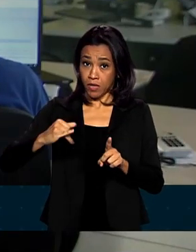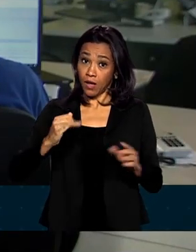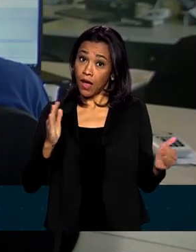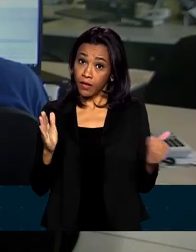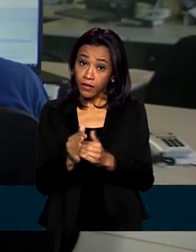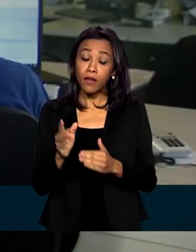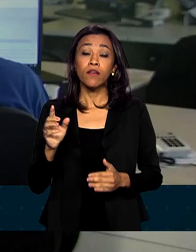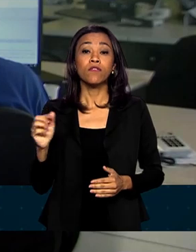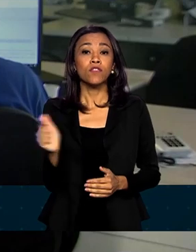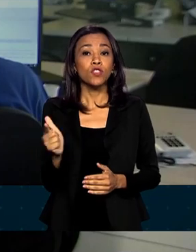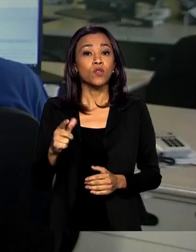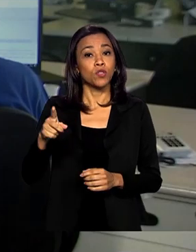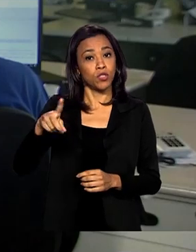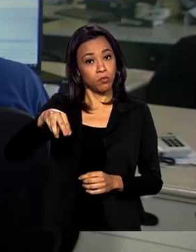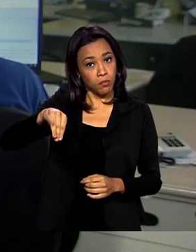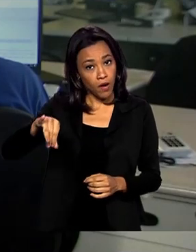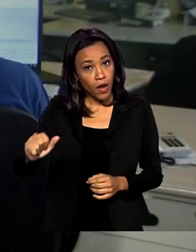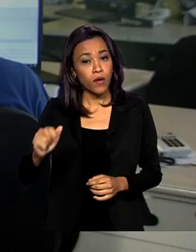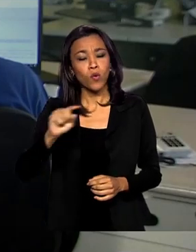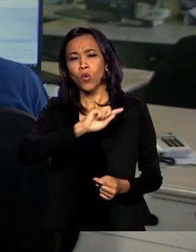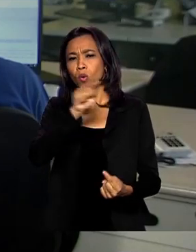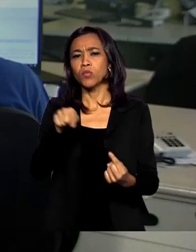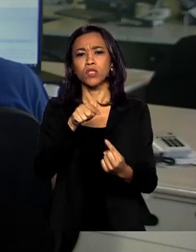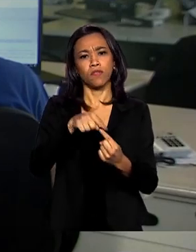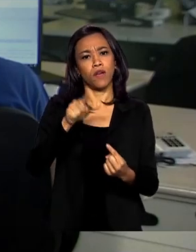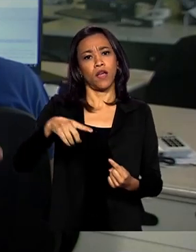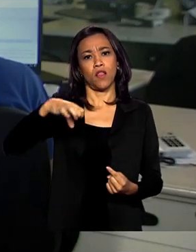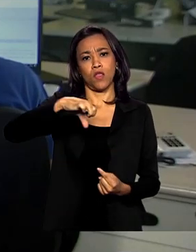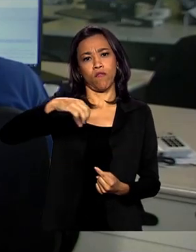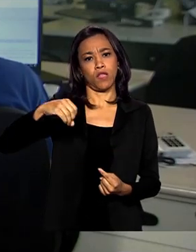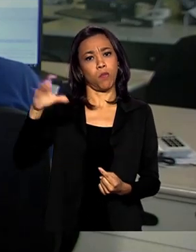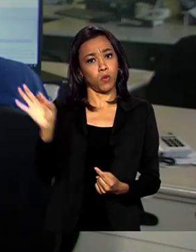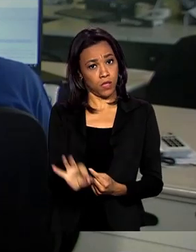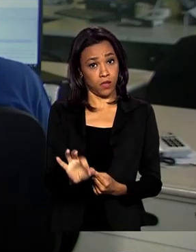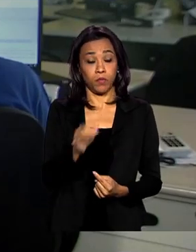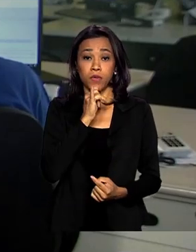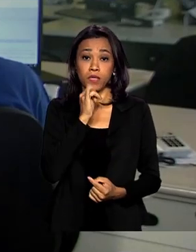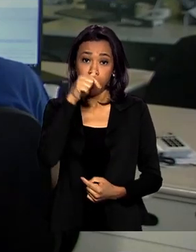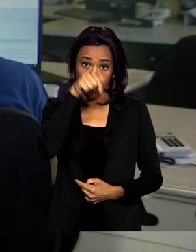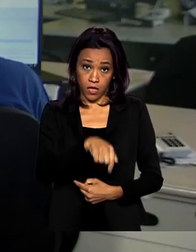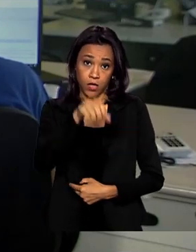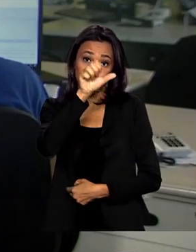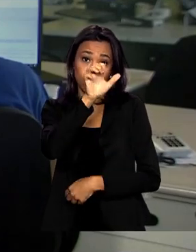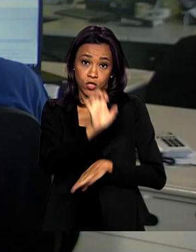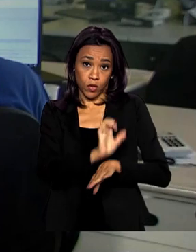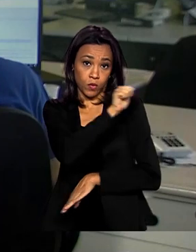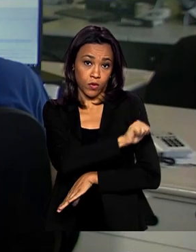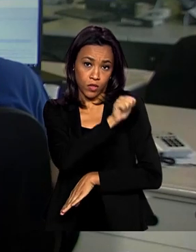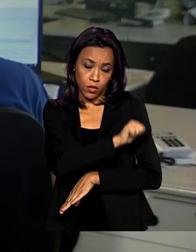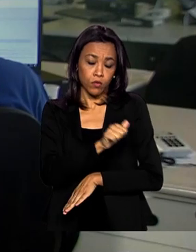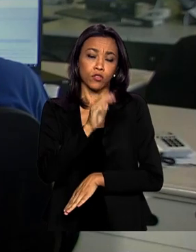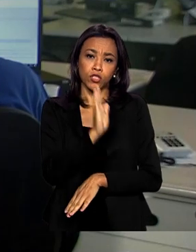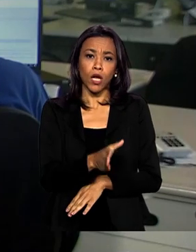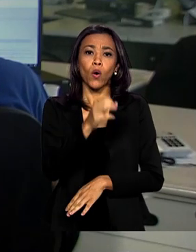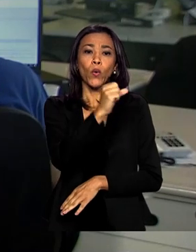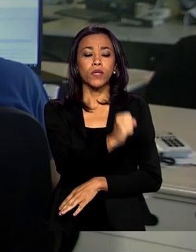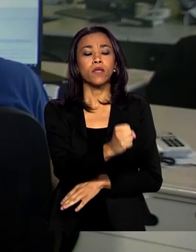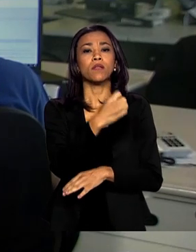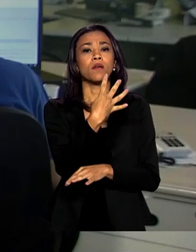A meta é atingir 90% da população idosa. Aqui no Rio, por exemplo, esse número está em 84